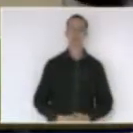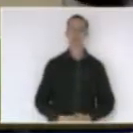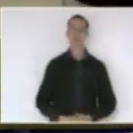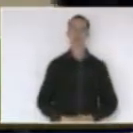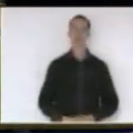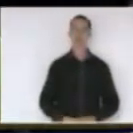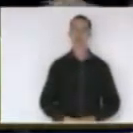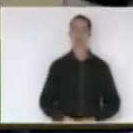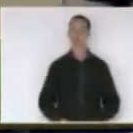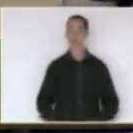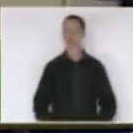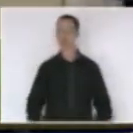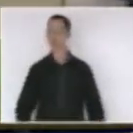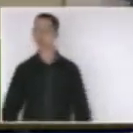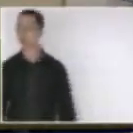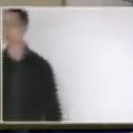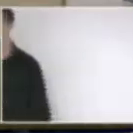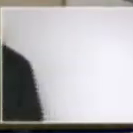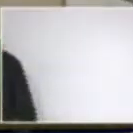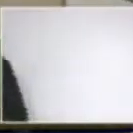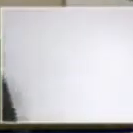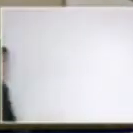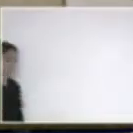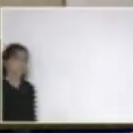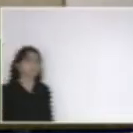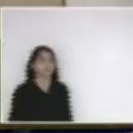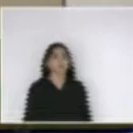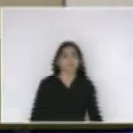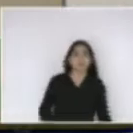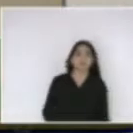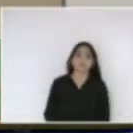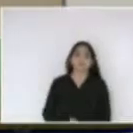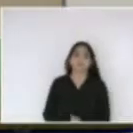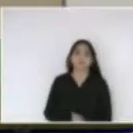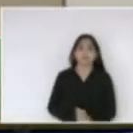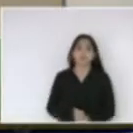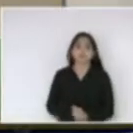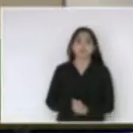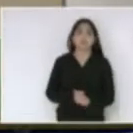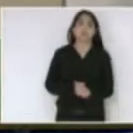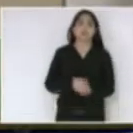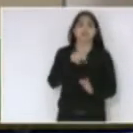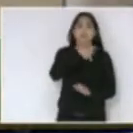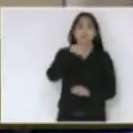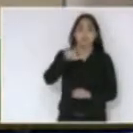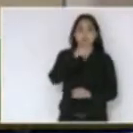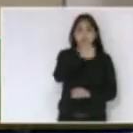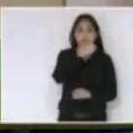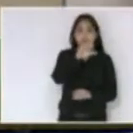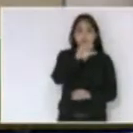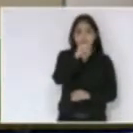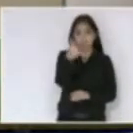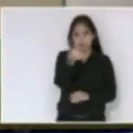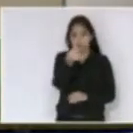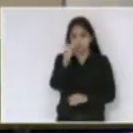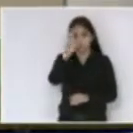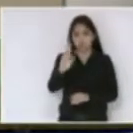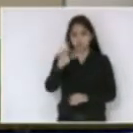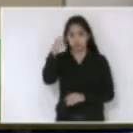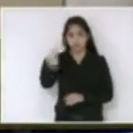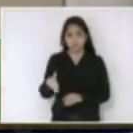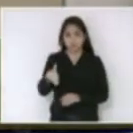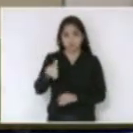Discussão e votação em primeiro turno PL 166.0 2016